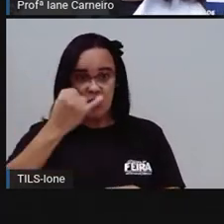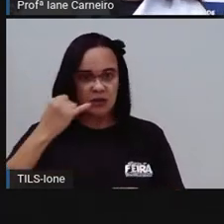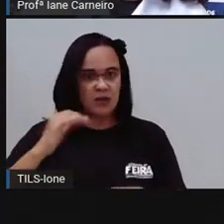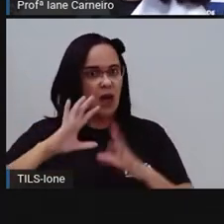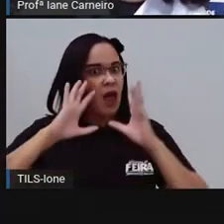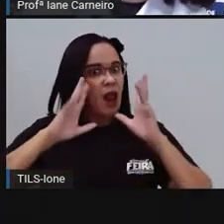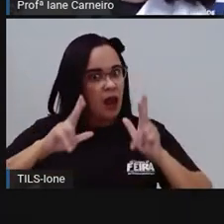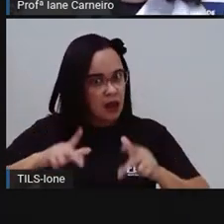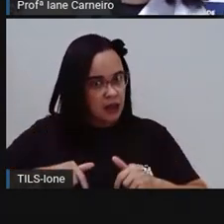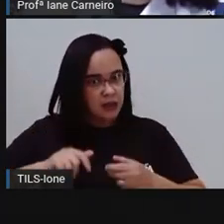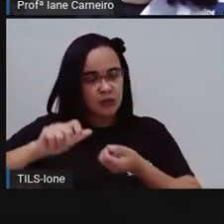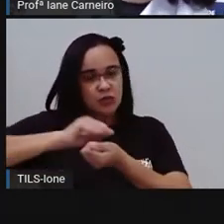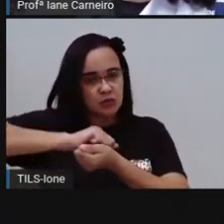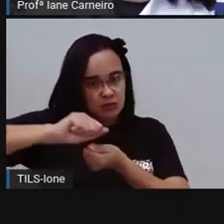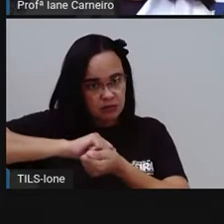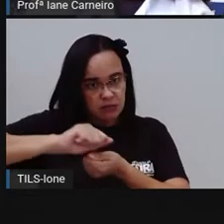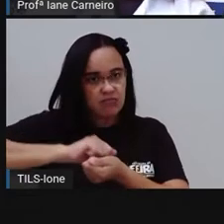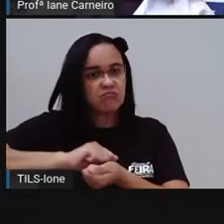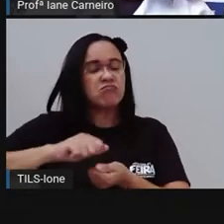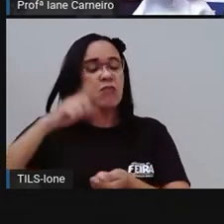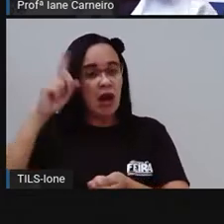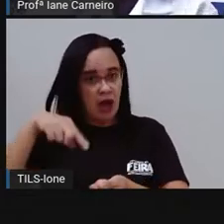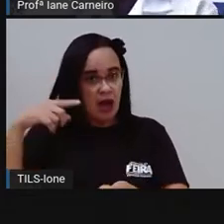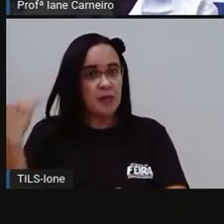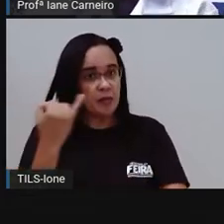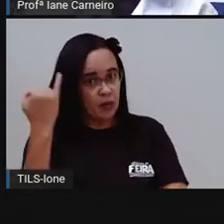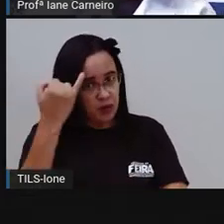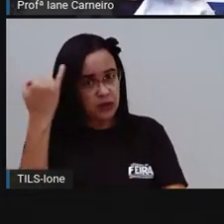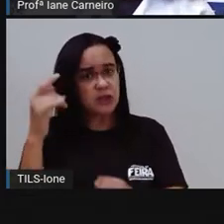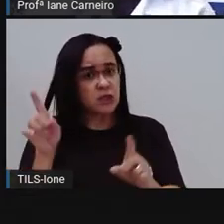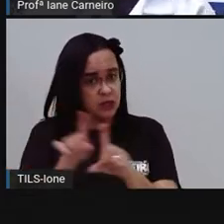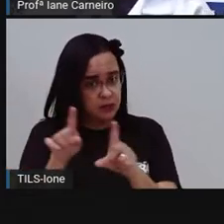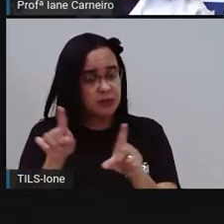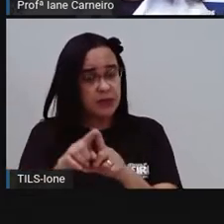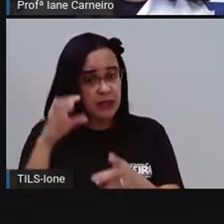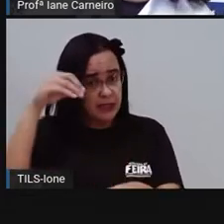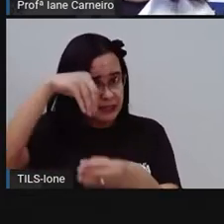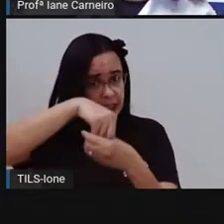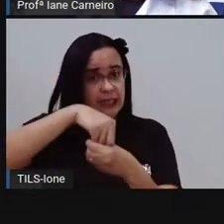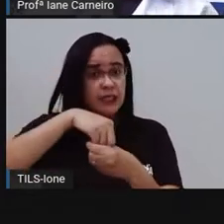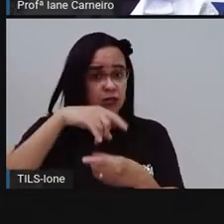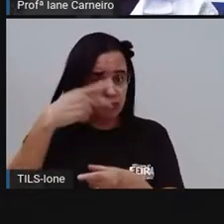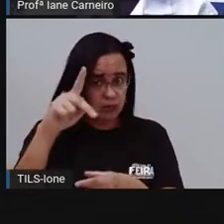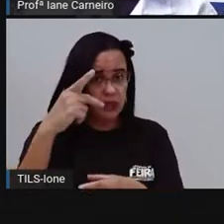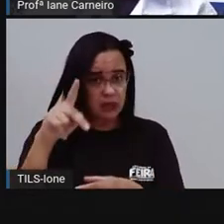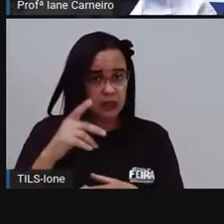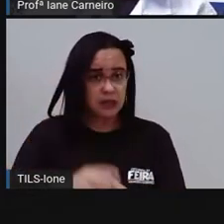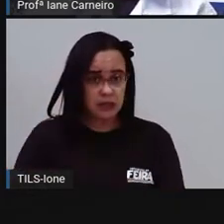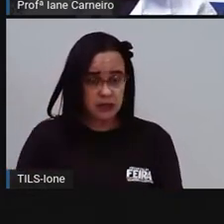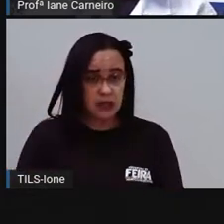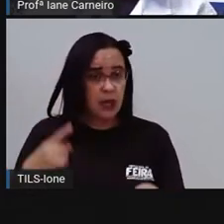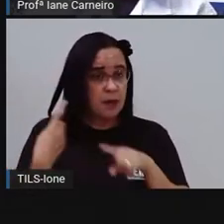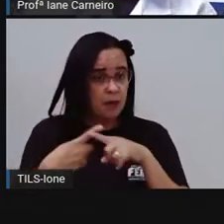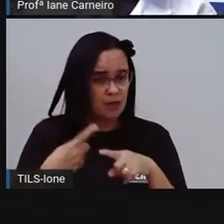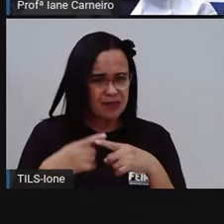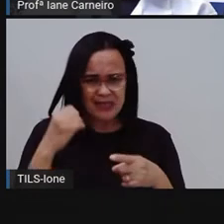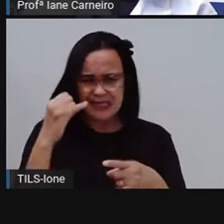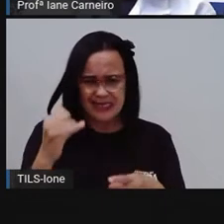Então a gente pensa que não, não é necessário, né? Mas é preciso lavar o pente, né? Quando a gente não lava ele, ele fica com